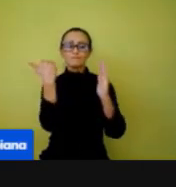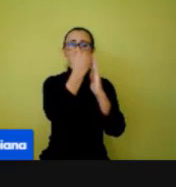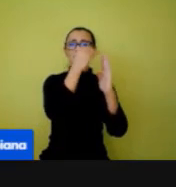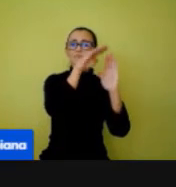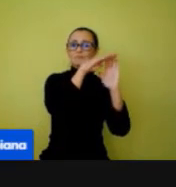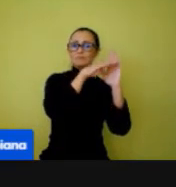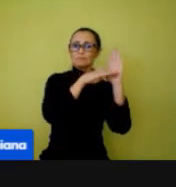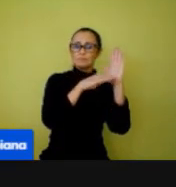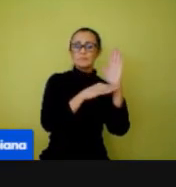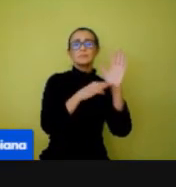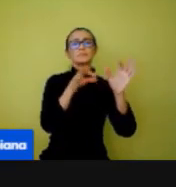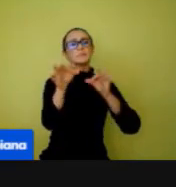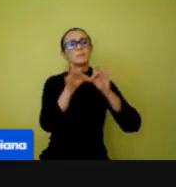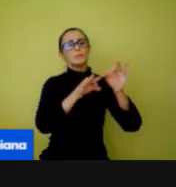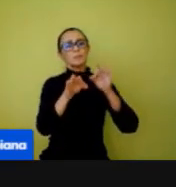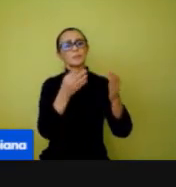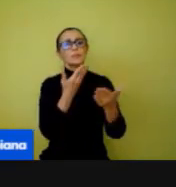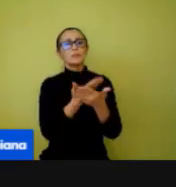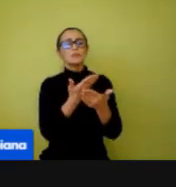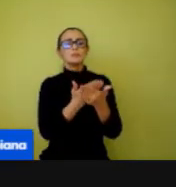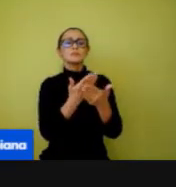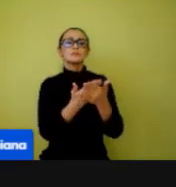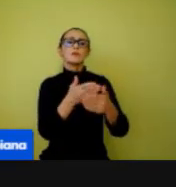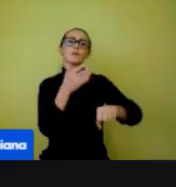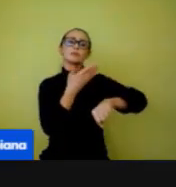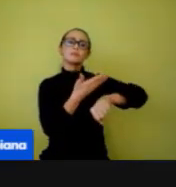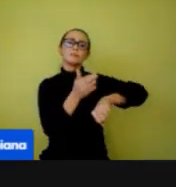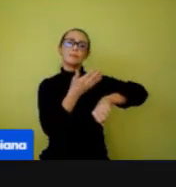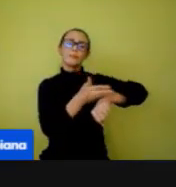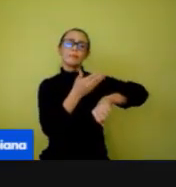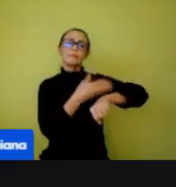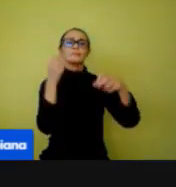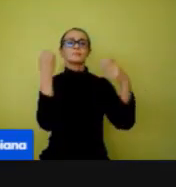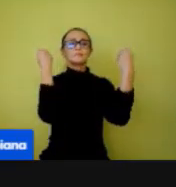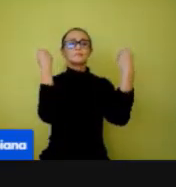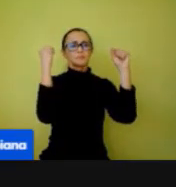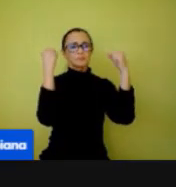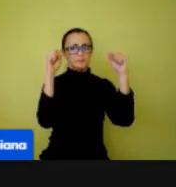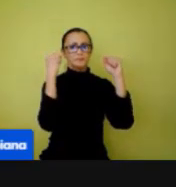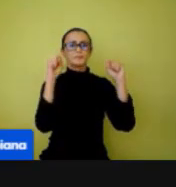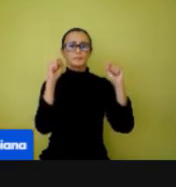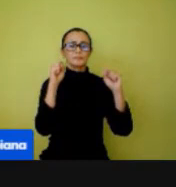para as aulas práticas. Próximo slide.